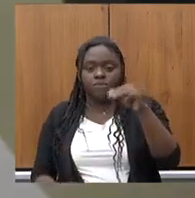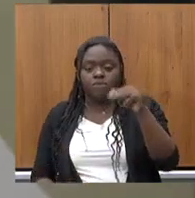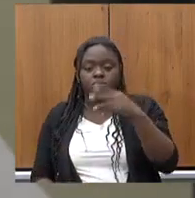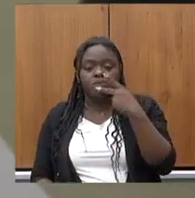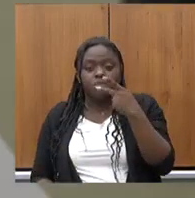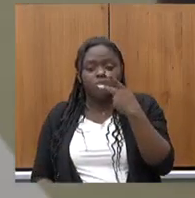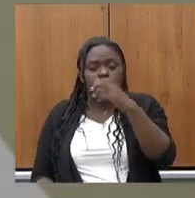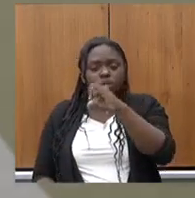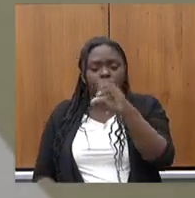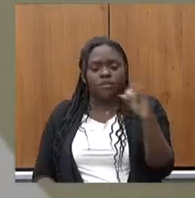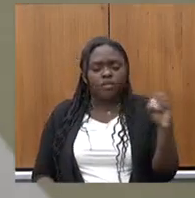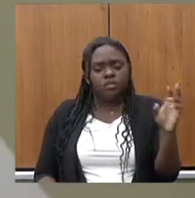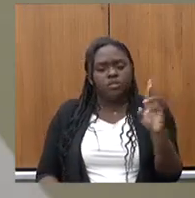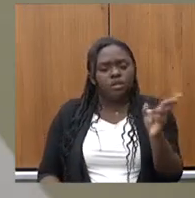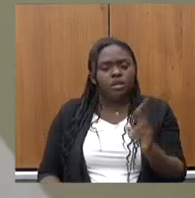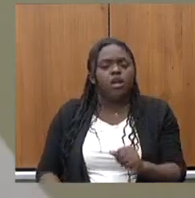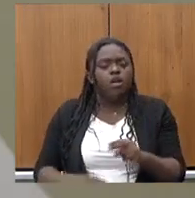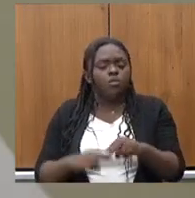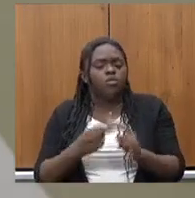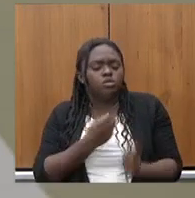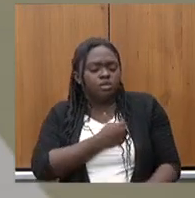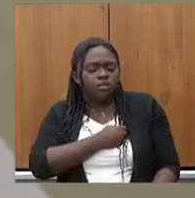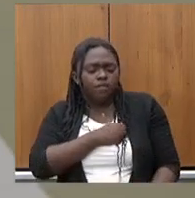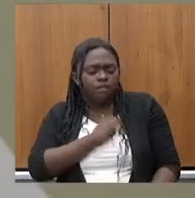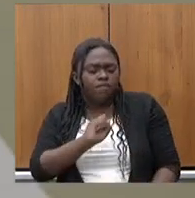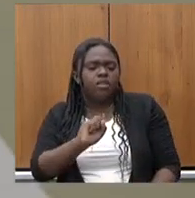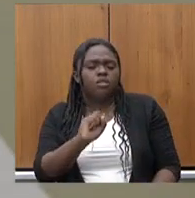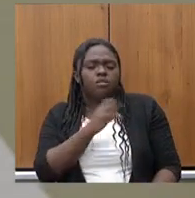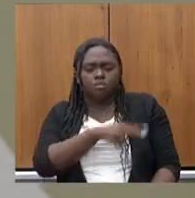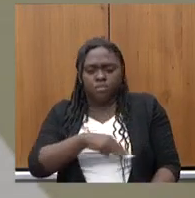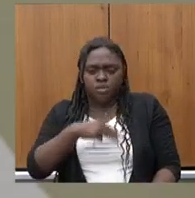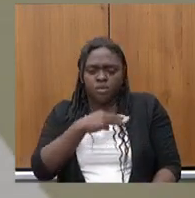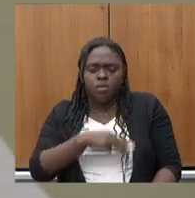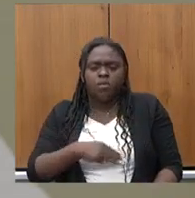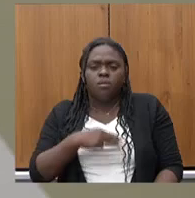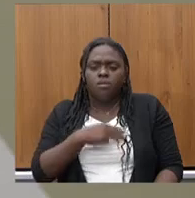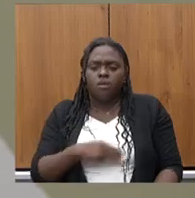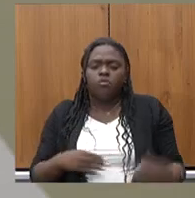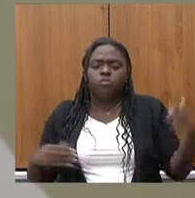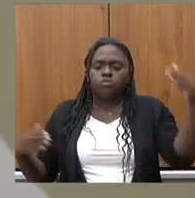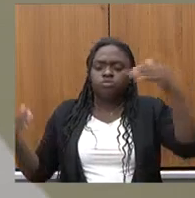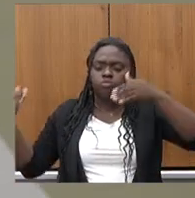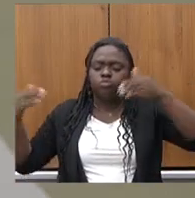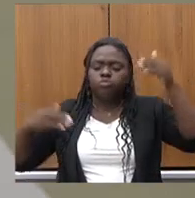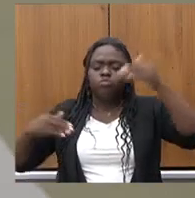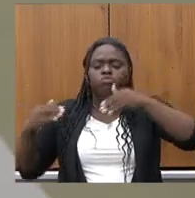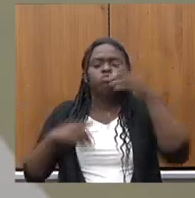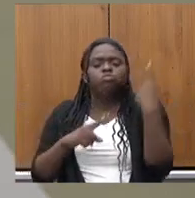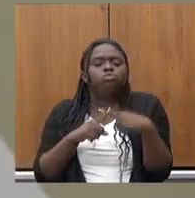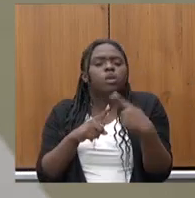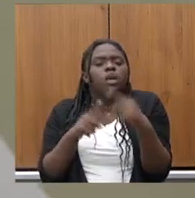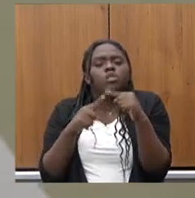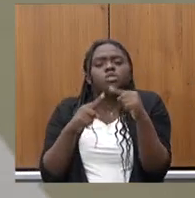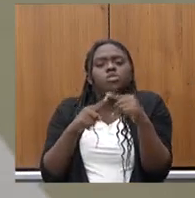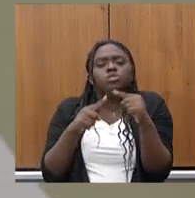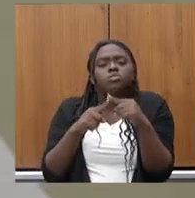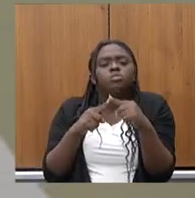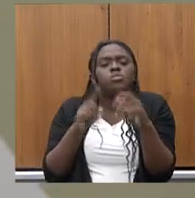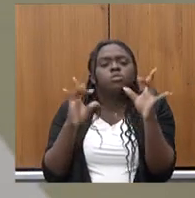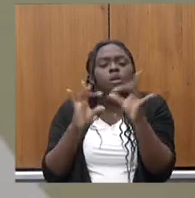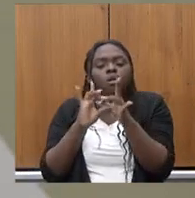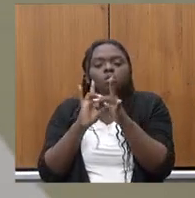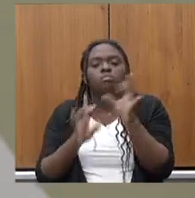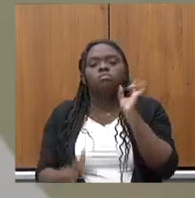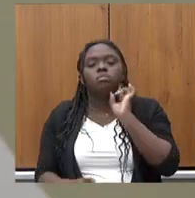Por isso que eu defendo as missões internacionais como sendo formas de conexão de Minas com o mundo e,